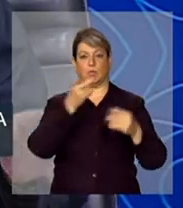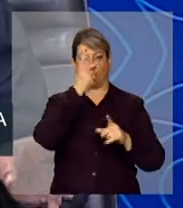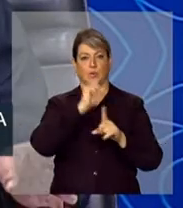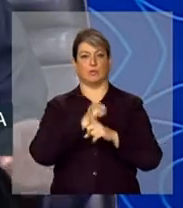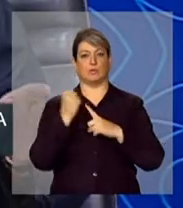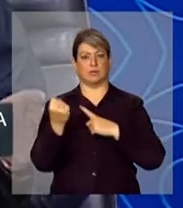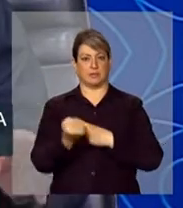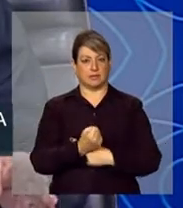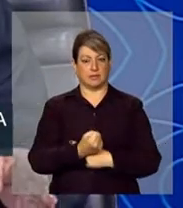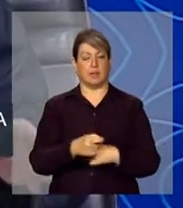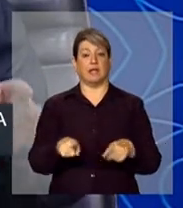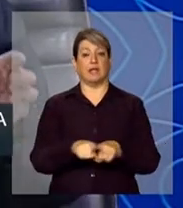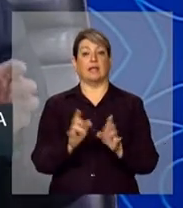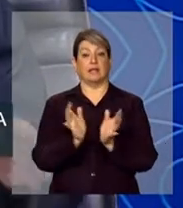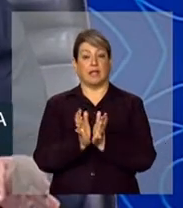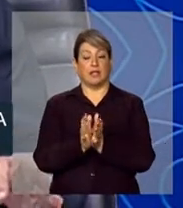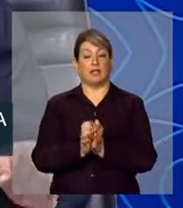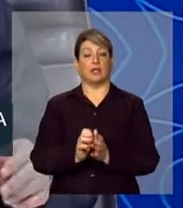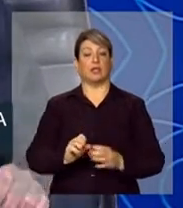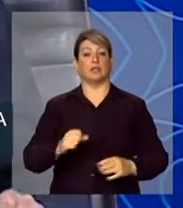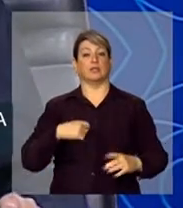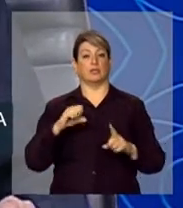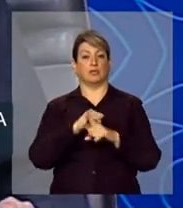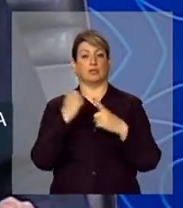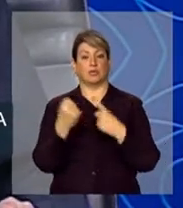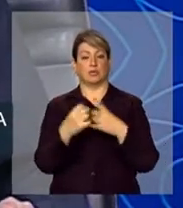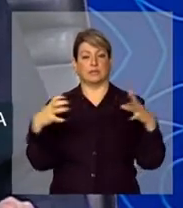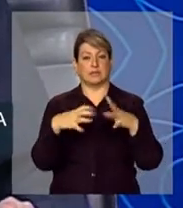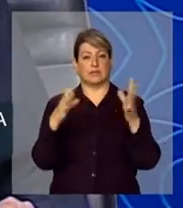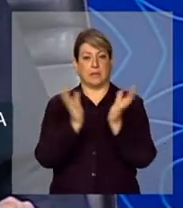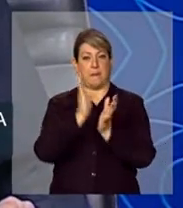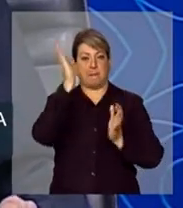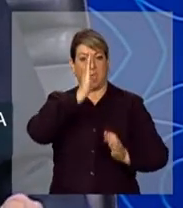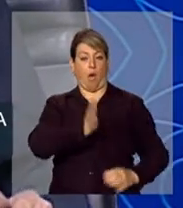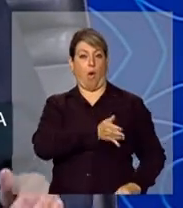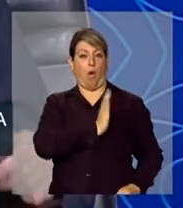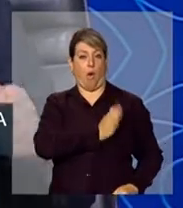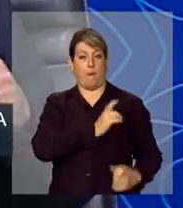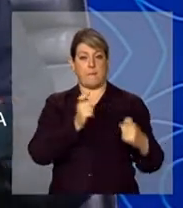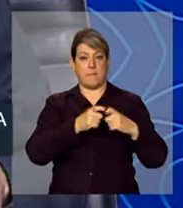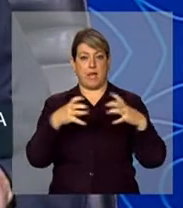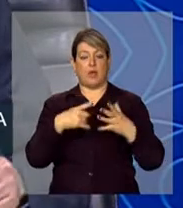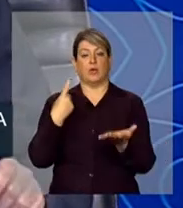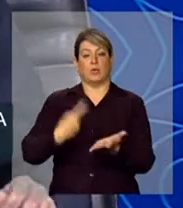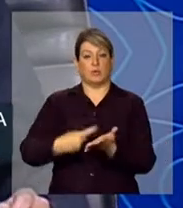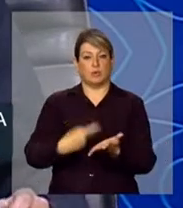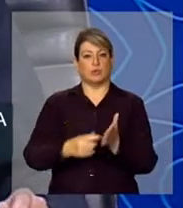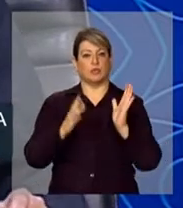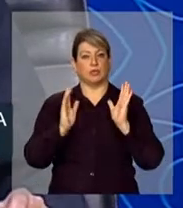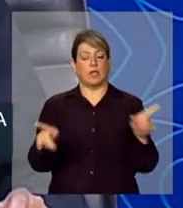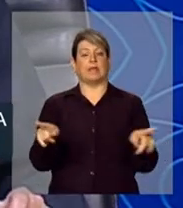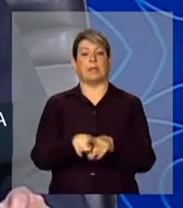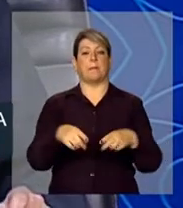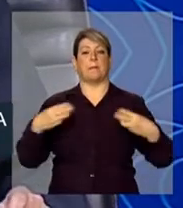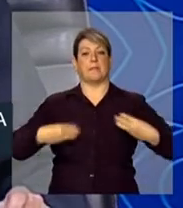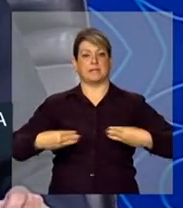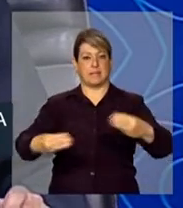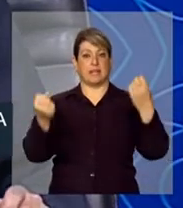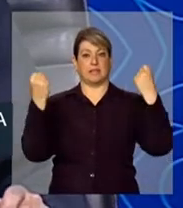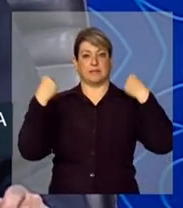Brasileira de Cardiologia, nós já celebramos um acordo, também com o Ministério do Esporte,